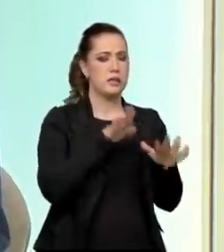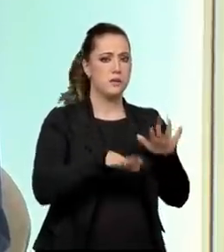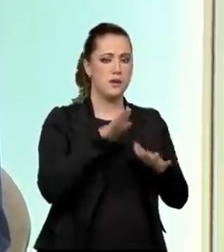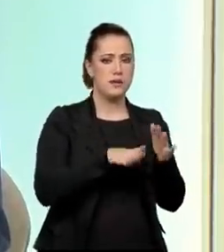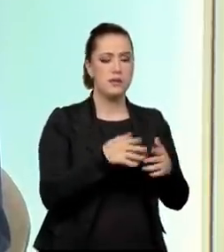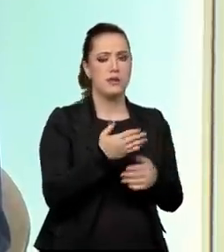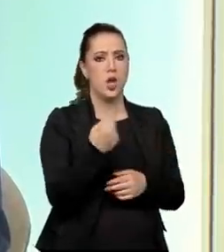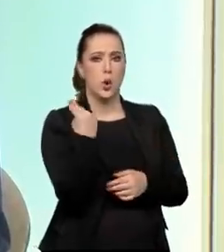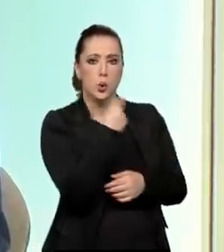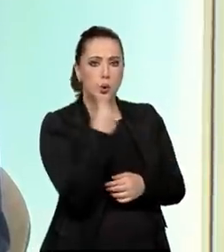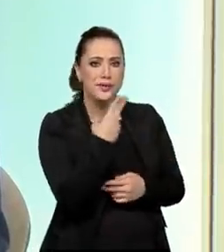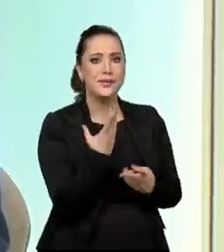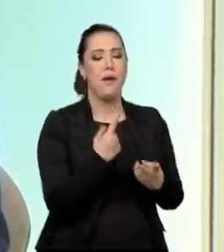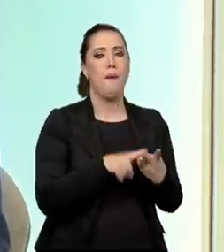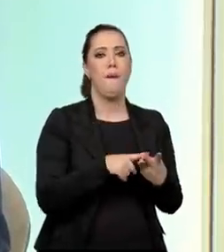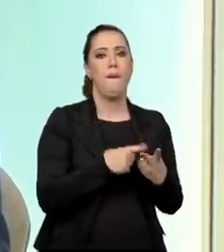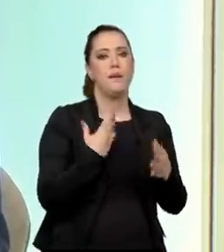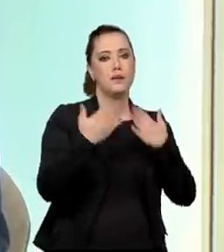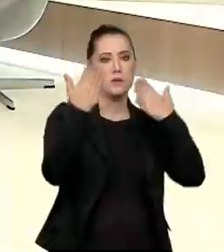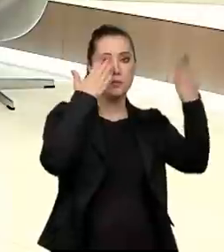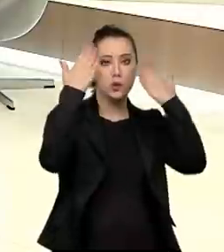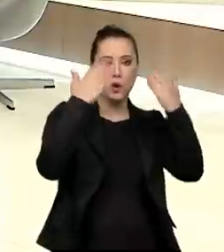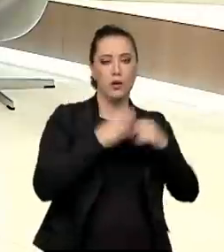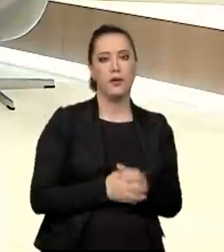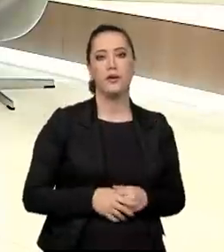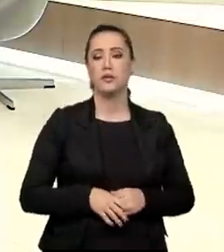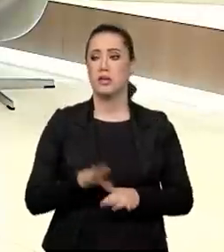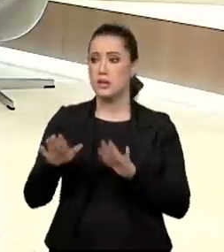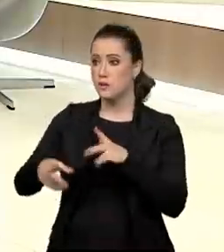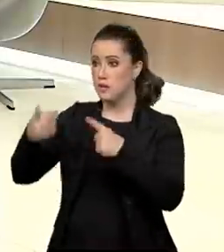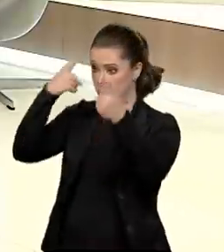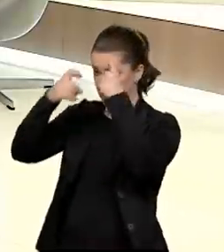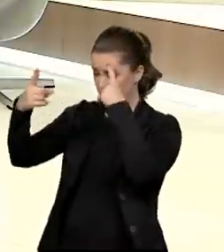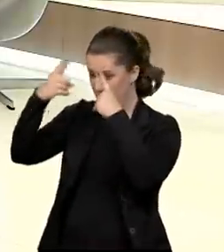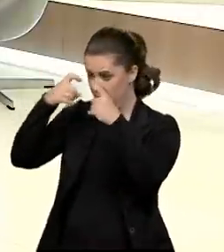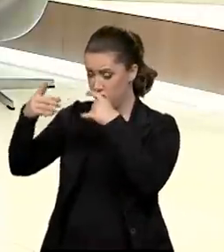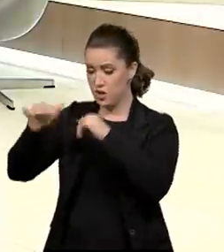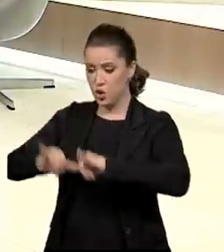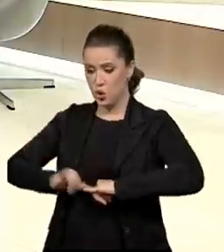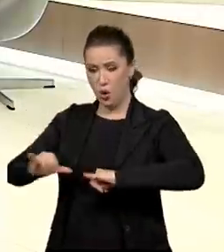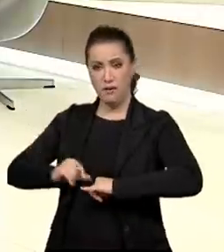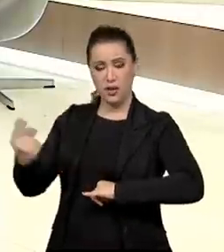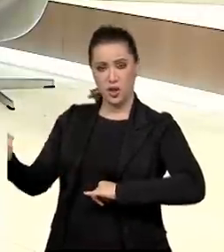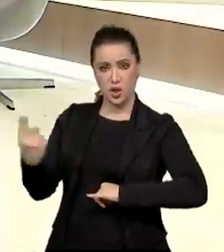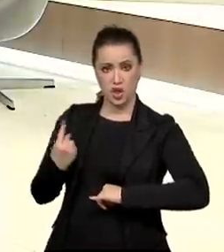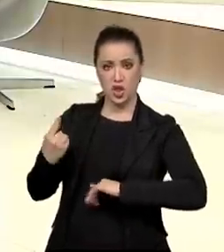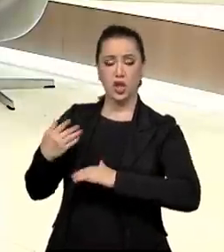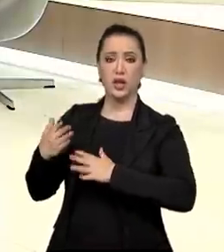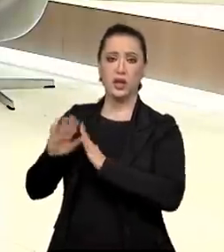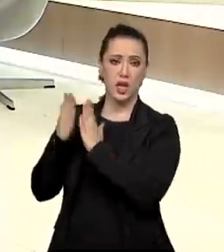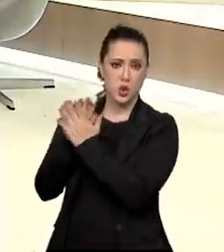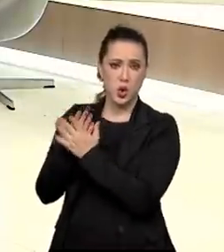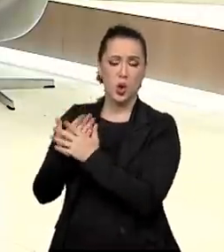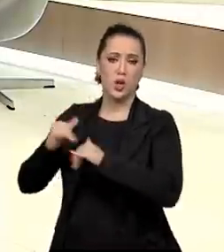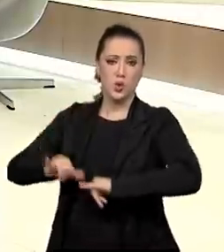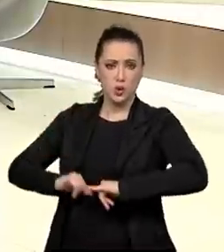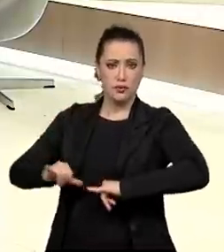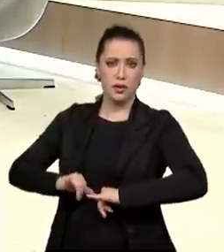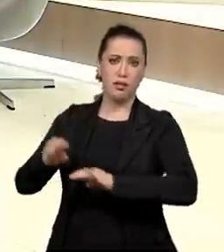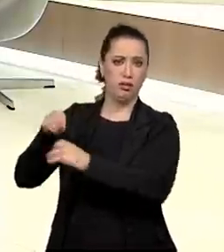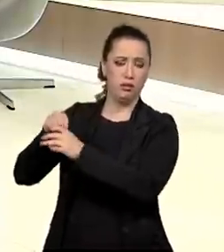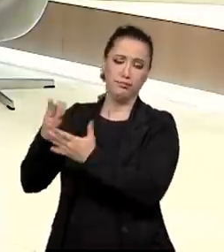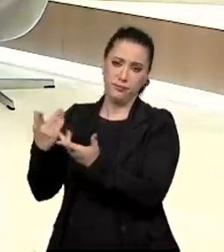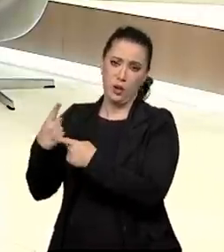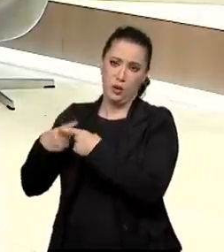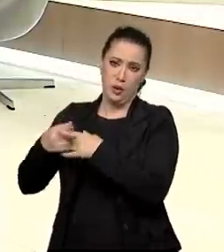questões psicológicas. própria violência que elas devem ter sofrido, né? Violência sofrida. fragilizadas. No ambiente intrafamiliar, elas